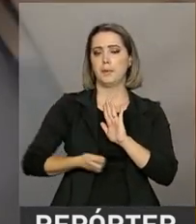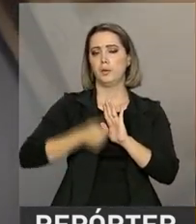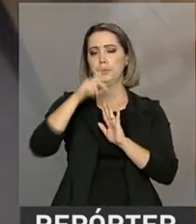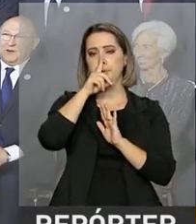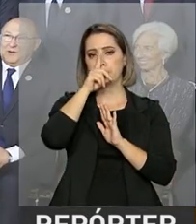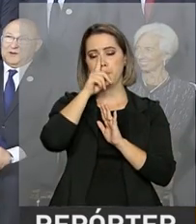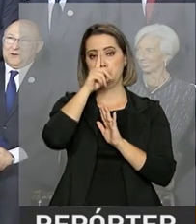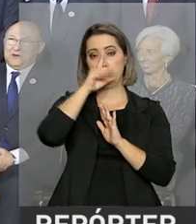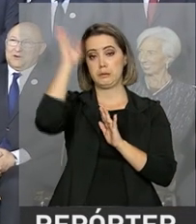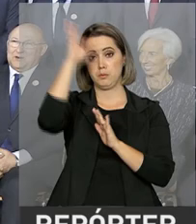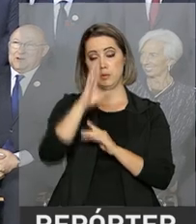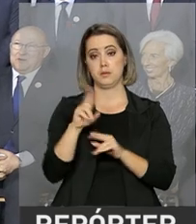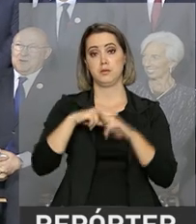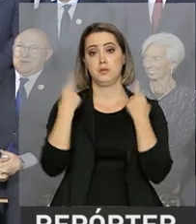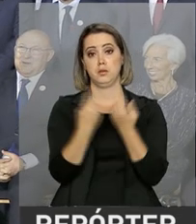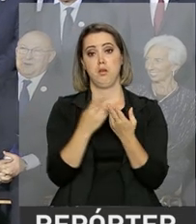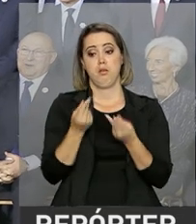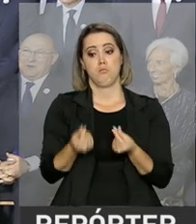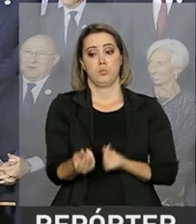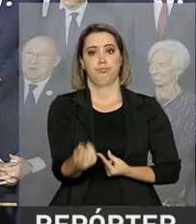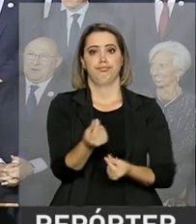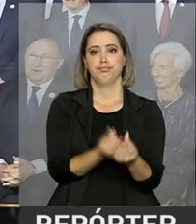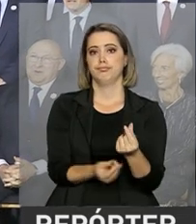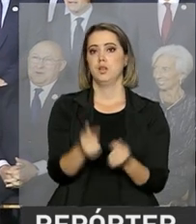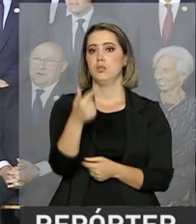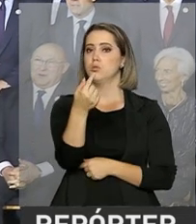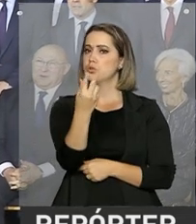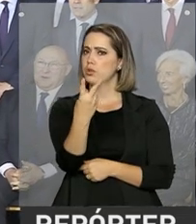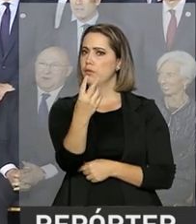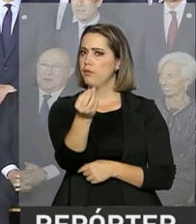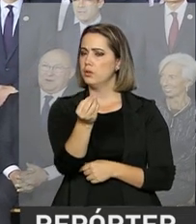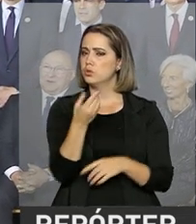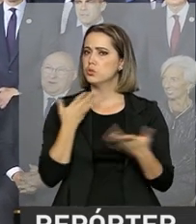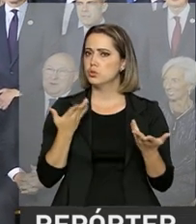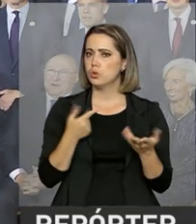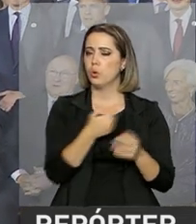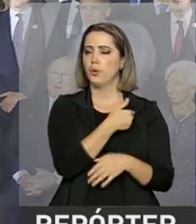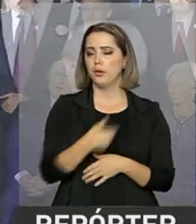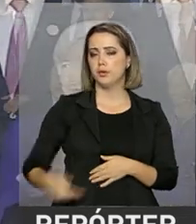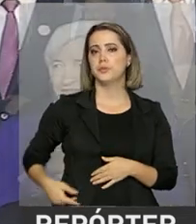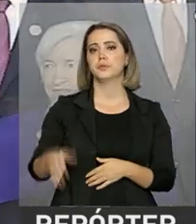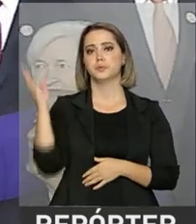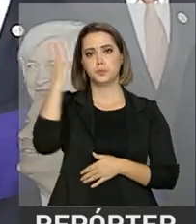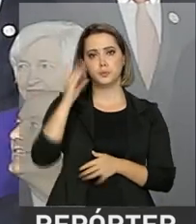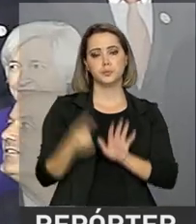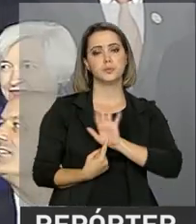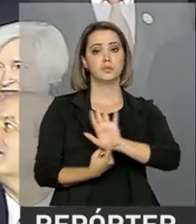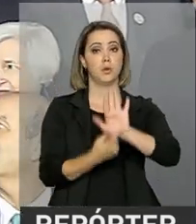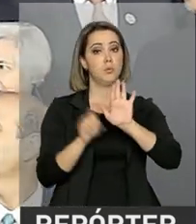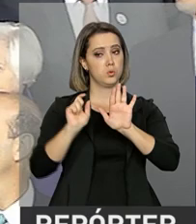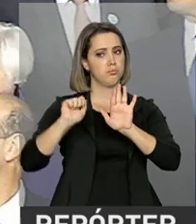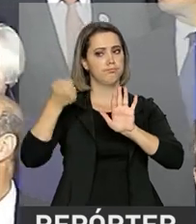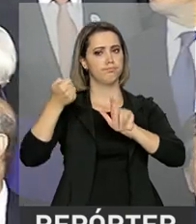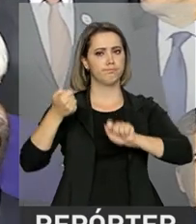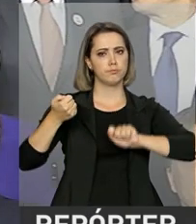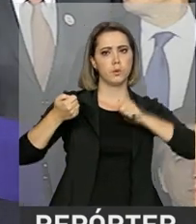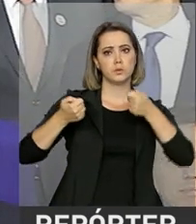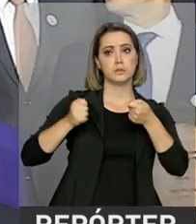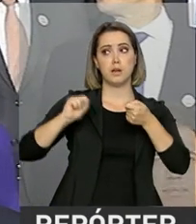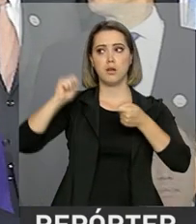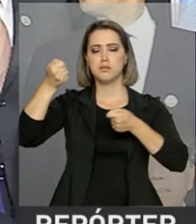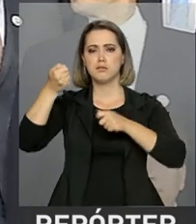Brasil. Na reunião financeira do G20, o governo brasileiro mostrou que esses são alguns dos sinais da